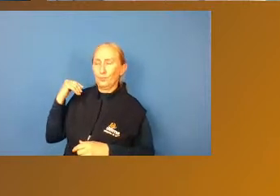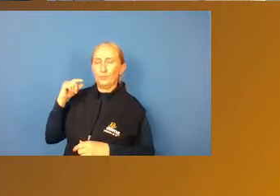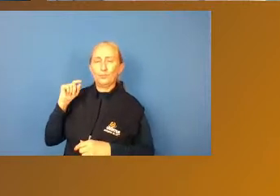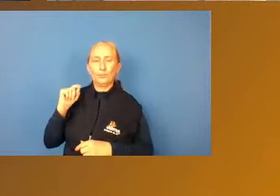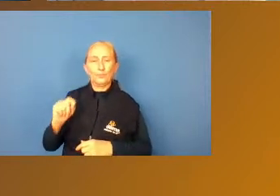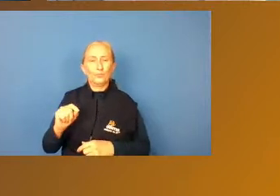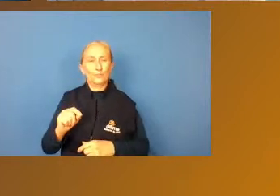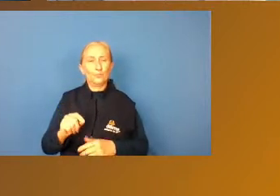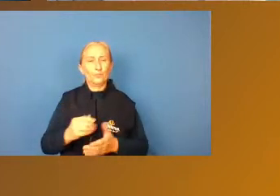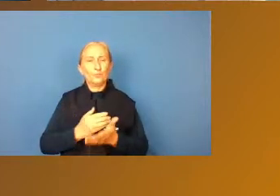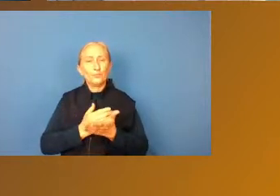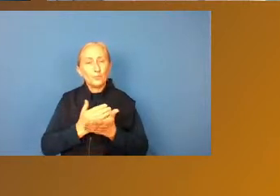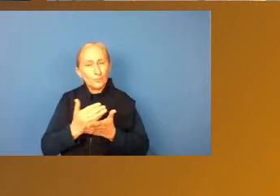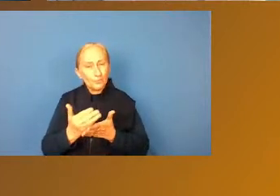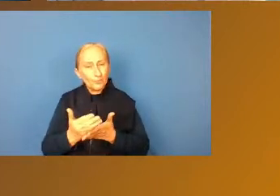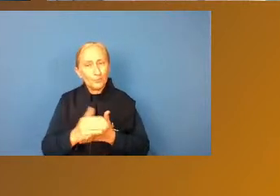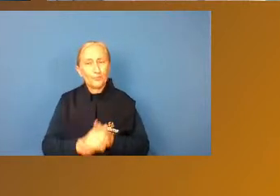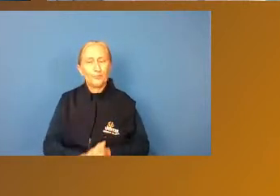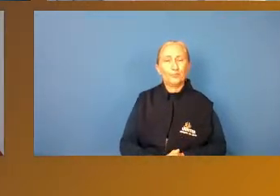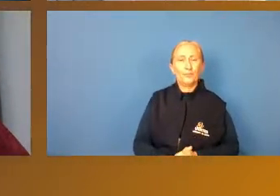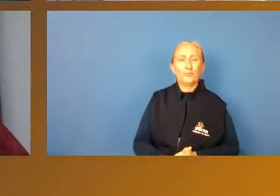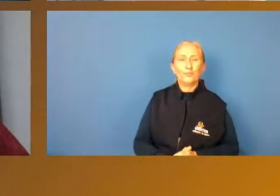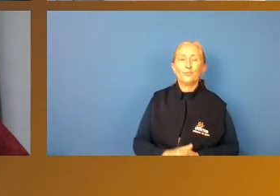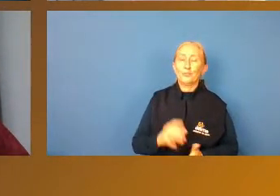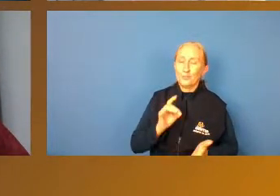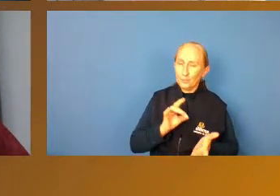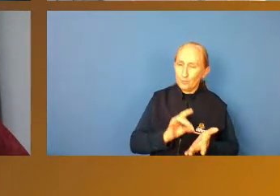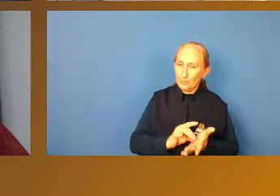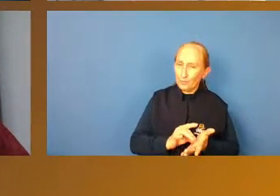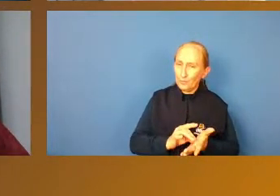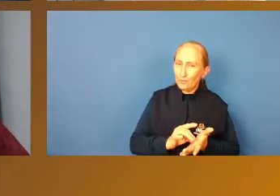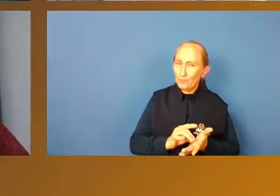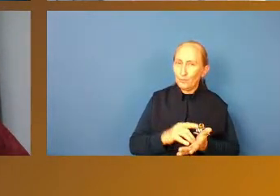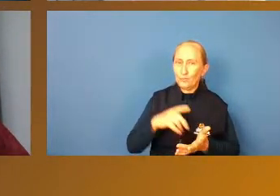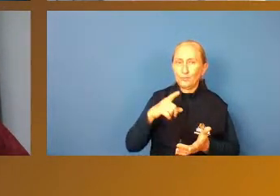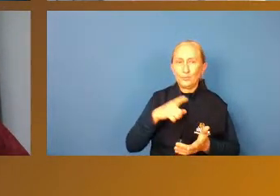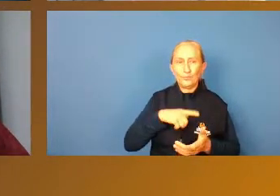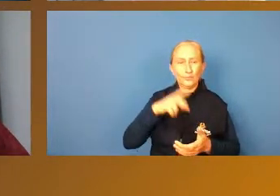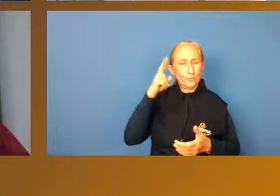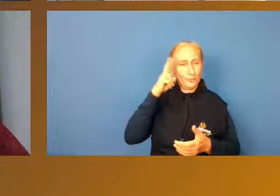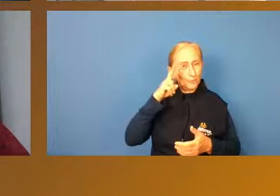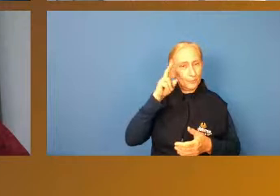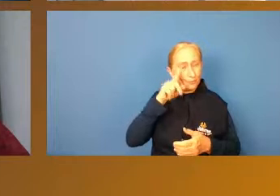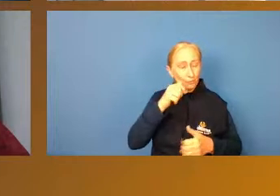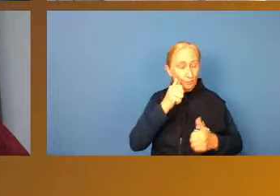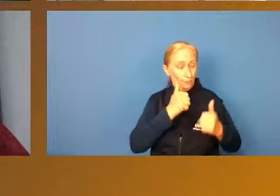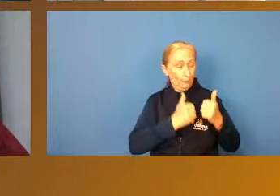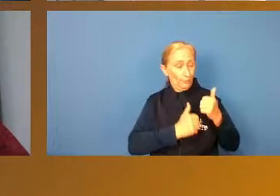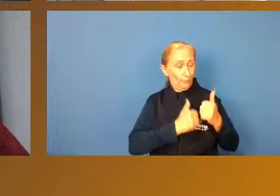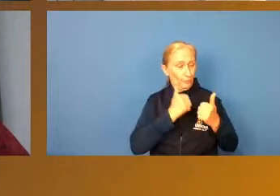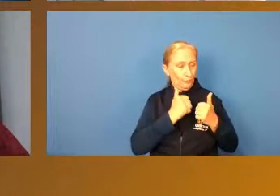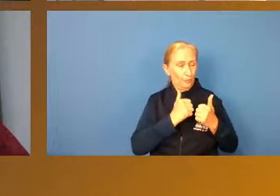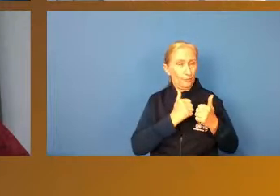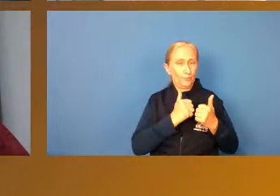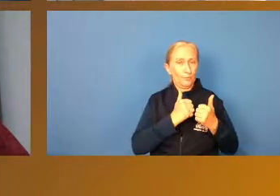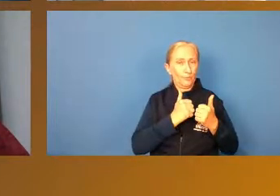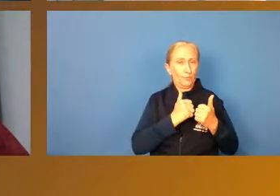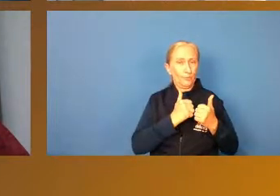dos primórdios né então realmente há essa história de que o futebol é